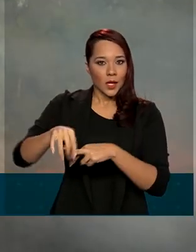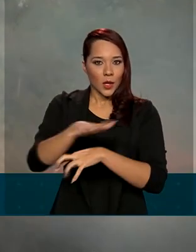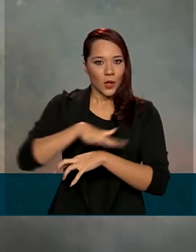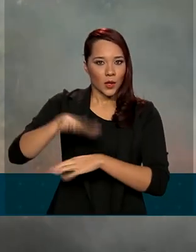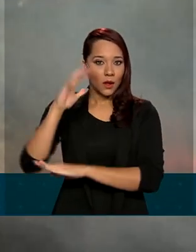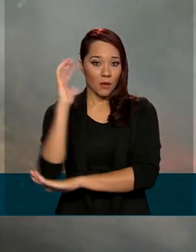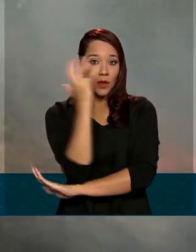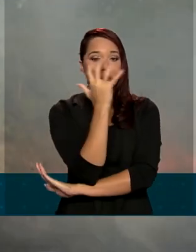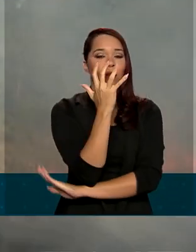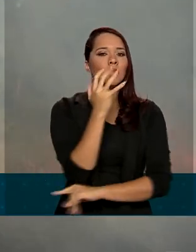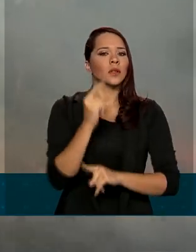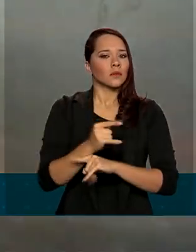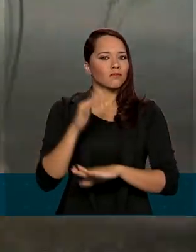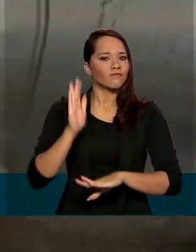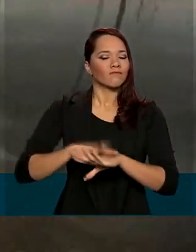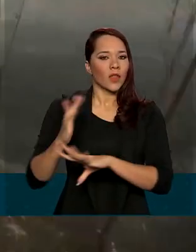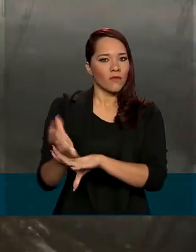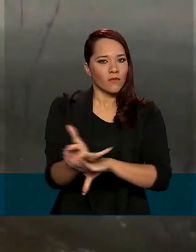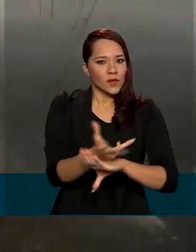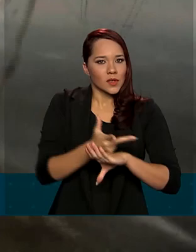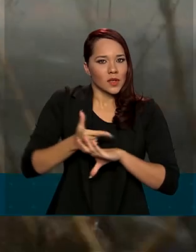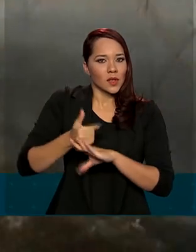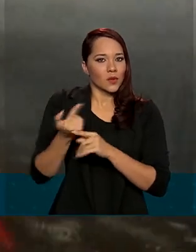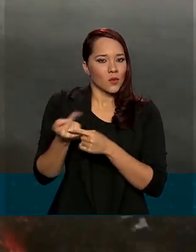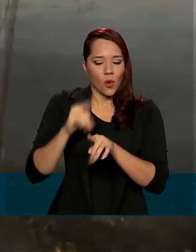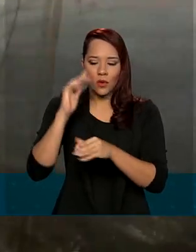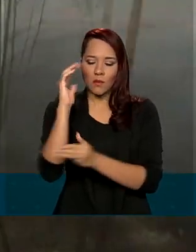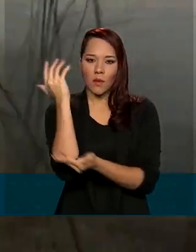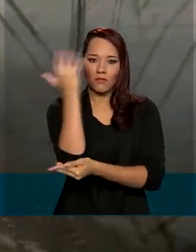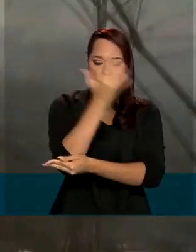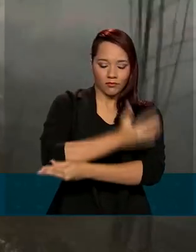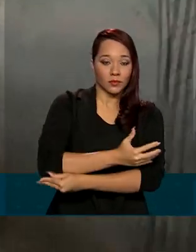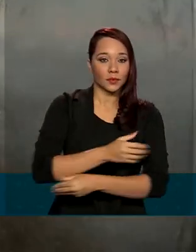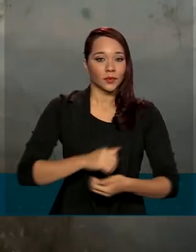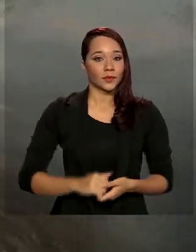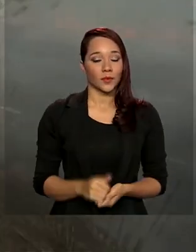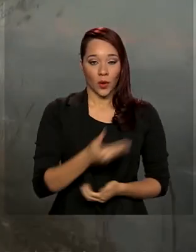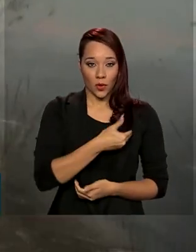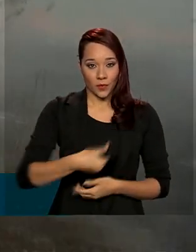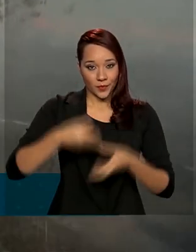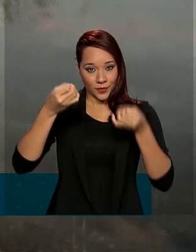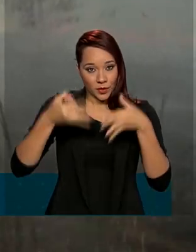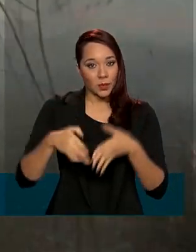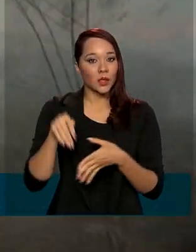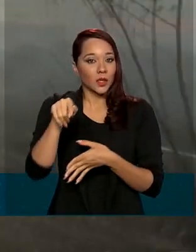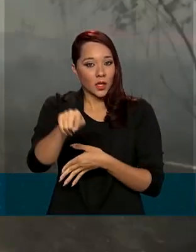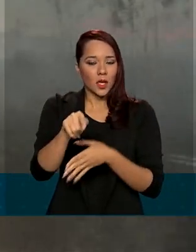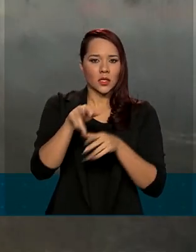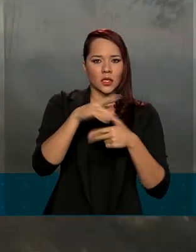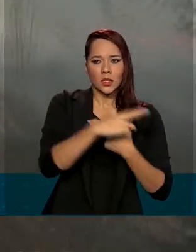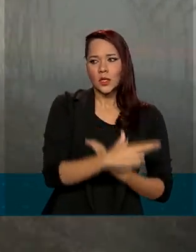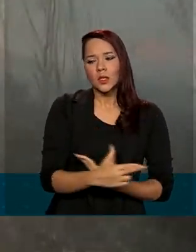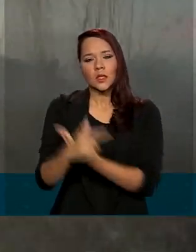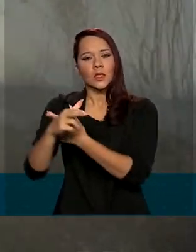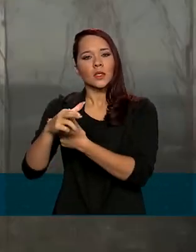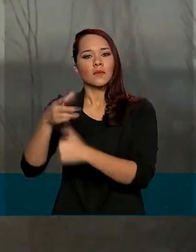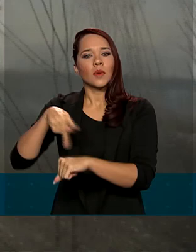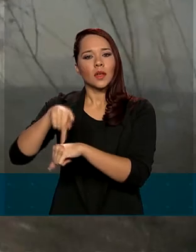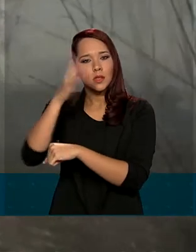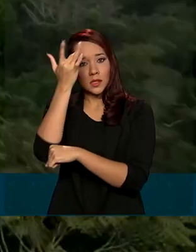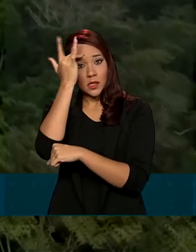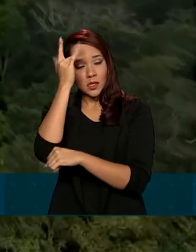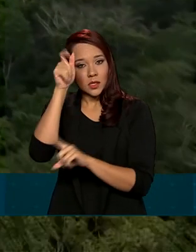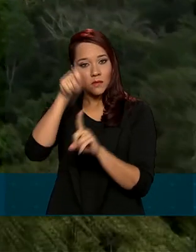para o combate mais eficiente do desmatamento. Segundo o governo, o equipamento deve ser enviado para a Índia já no mês de